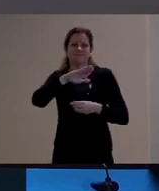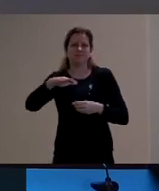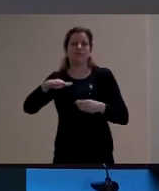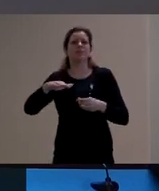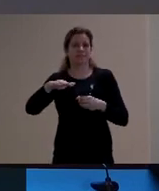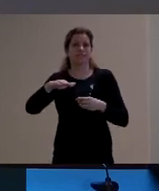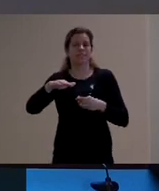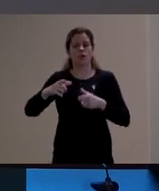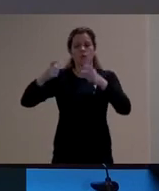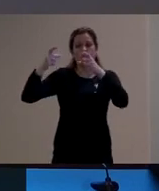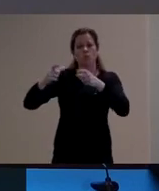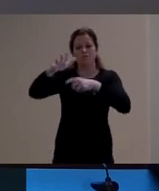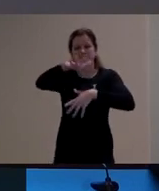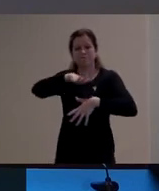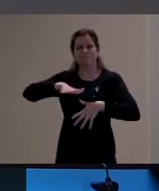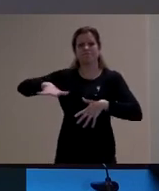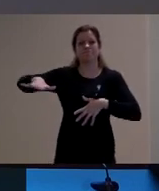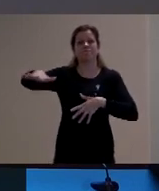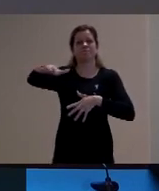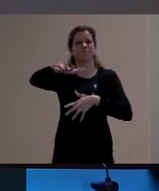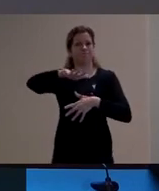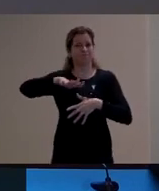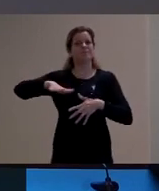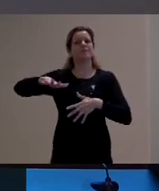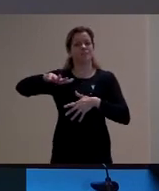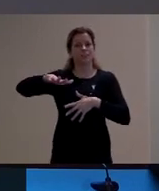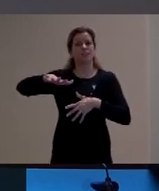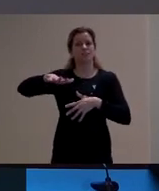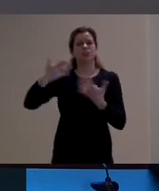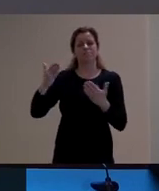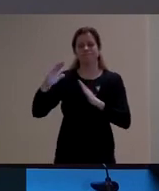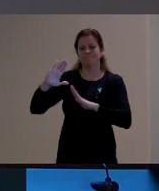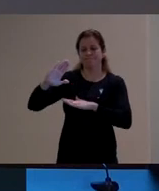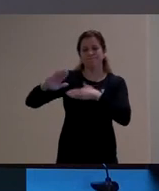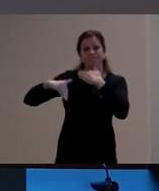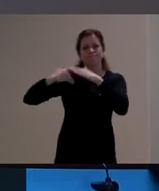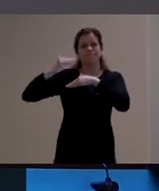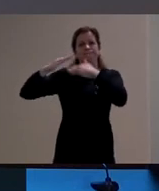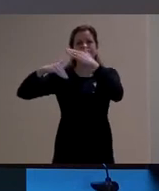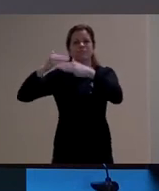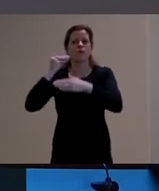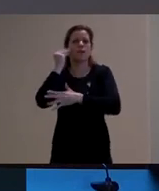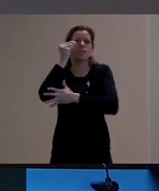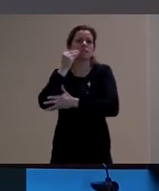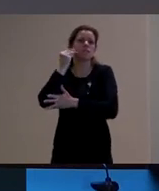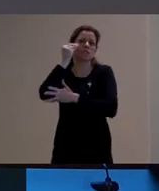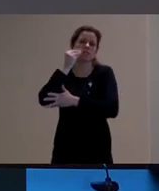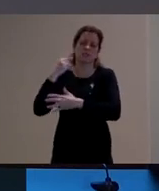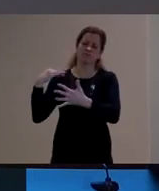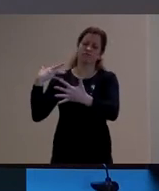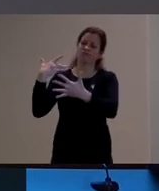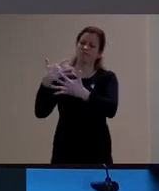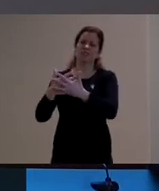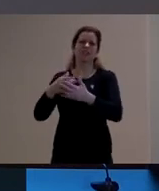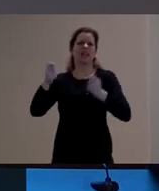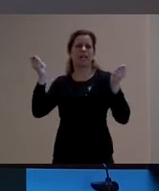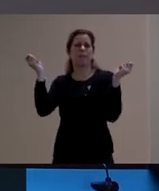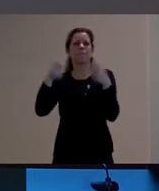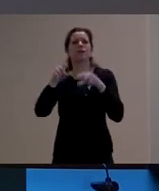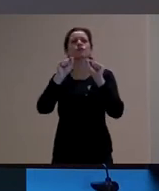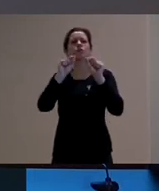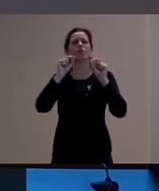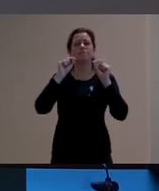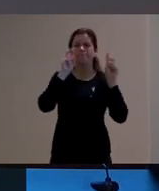esse lugar de potência revolucionário. Porque, de fato, é a experiência infantil que vai possibilitar observar